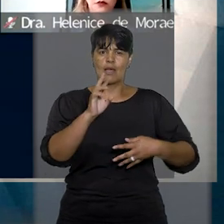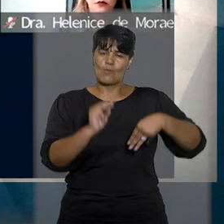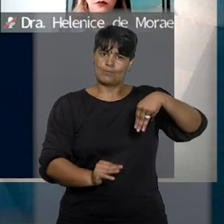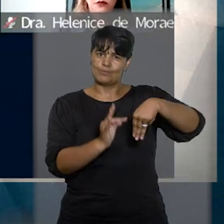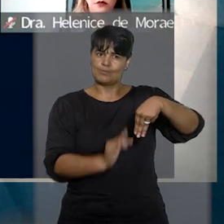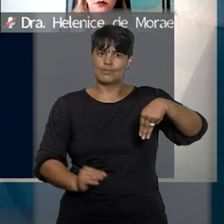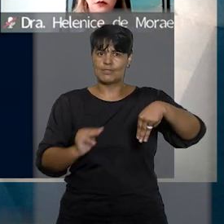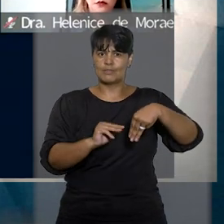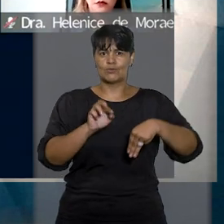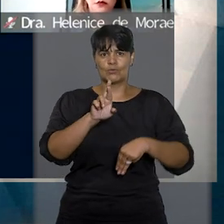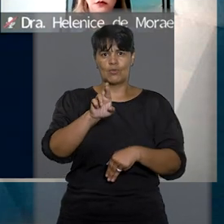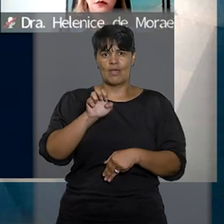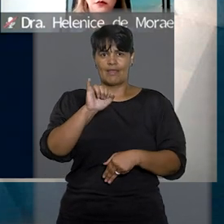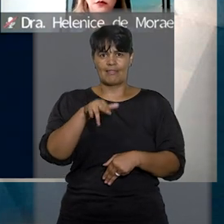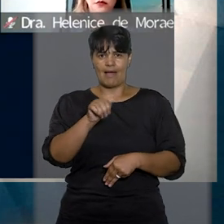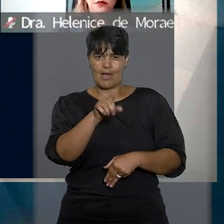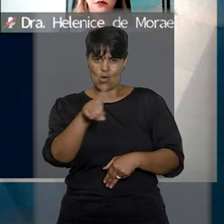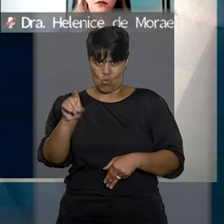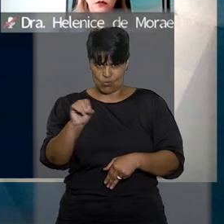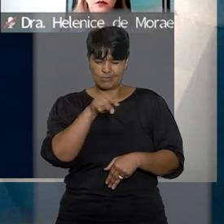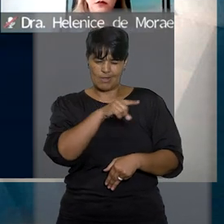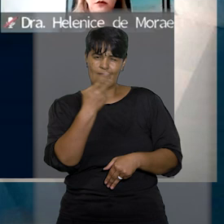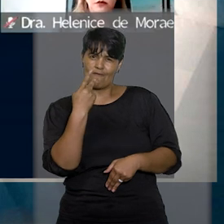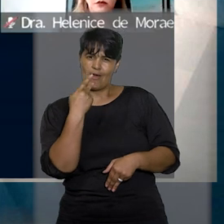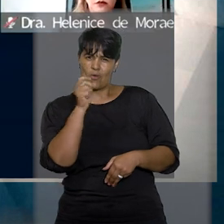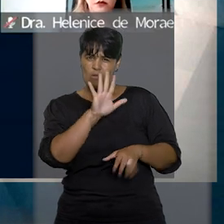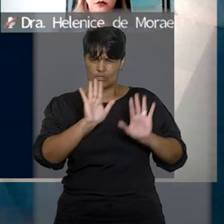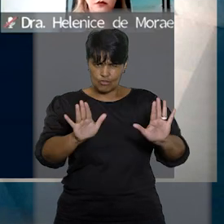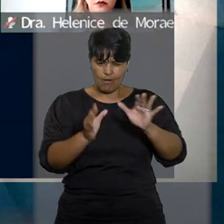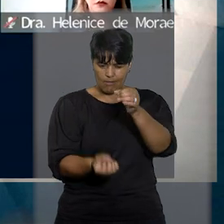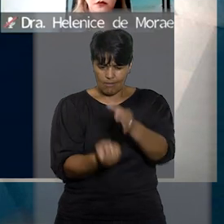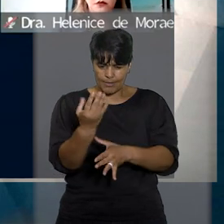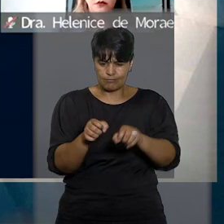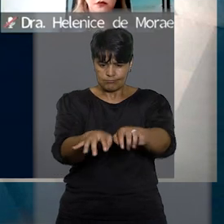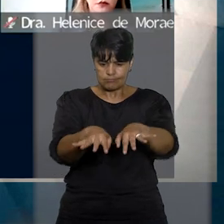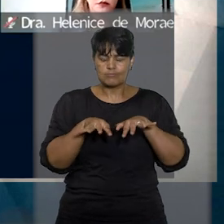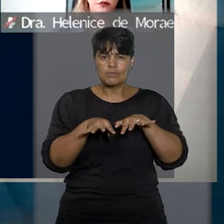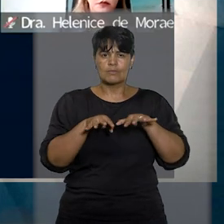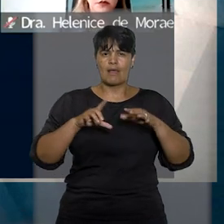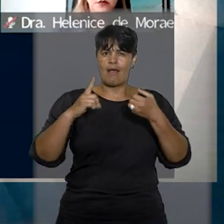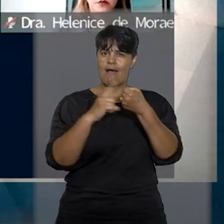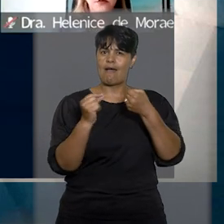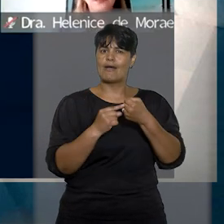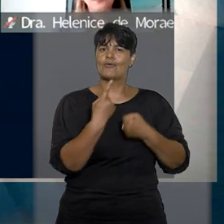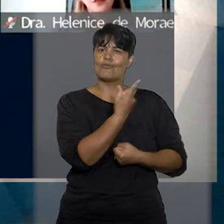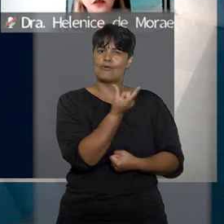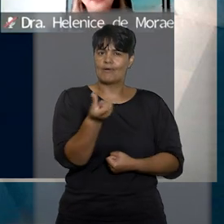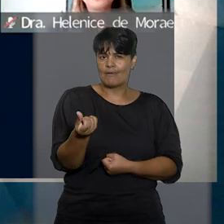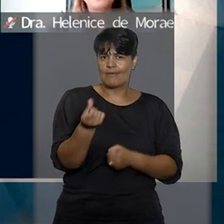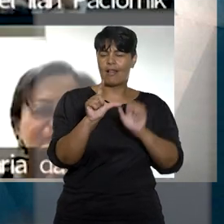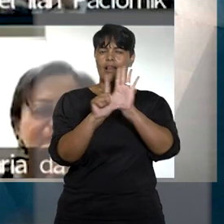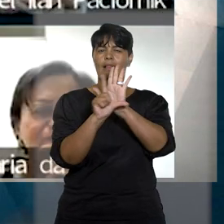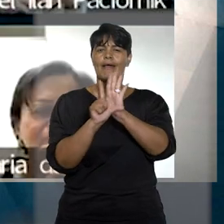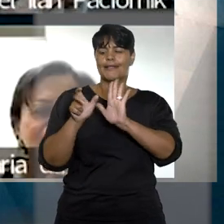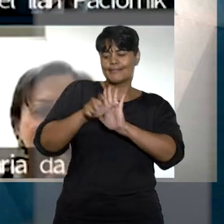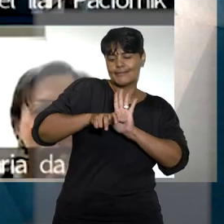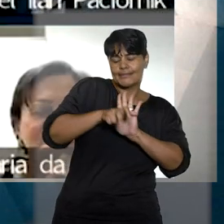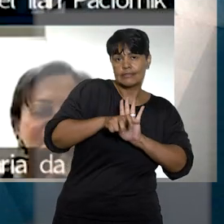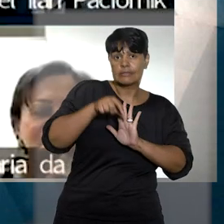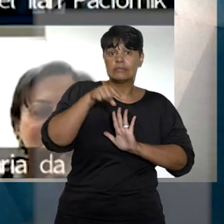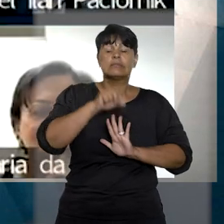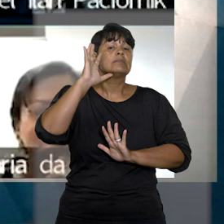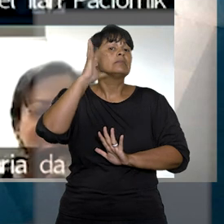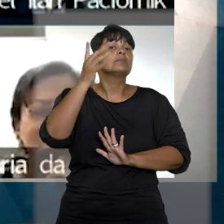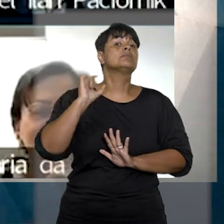Reinaldo Soares da Fonseca, observou que ao criar a audiência relativa ao artigo 16 da Lei Maria da Penha, a intenção do